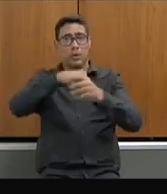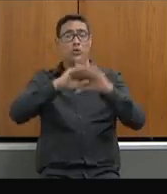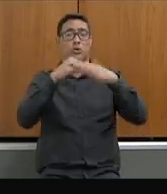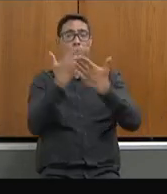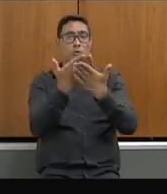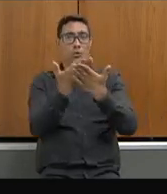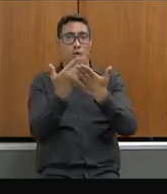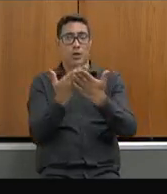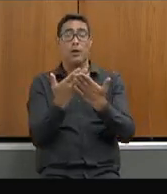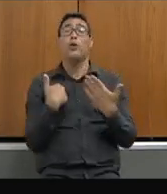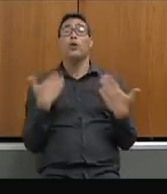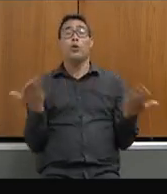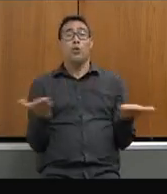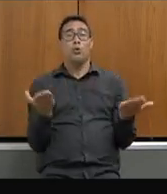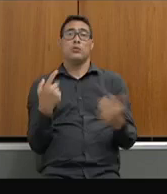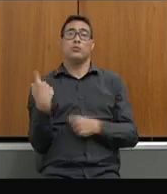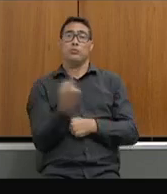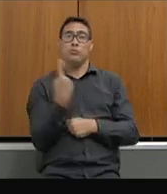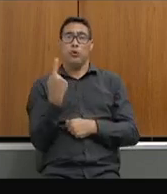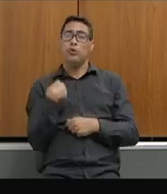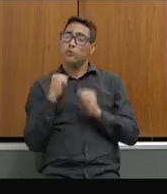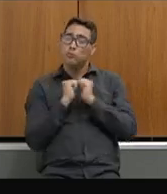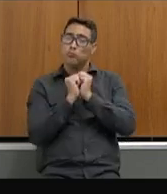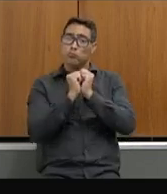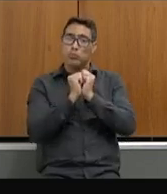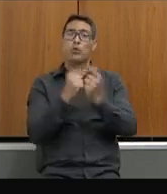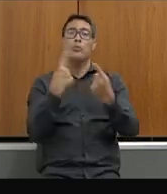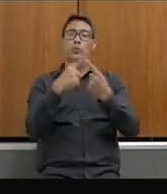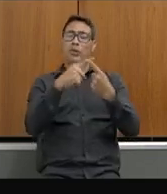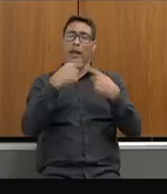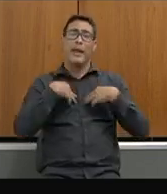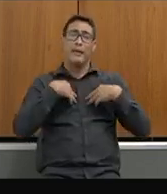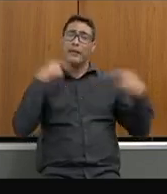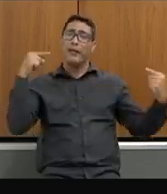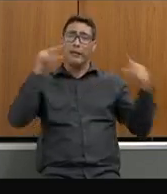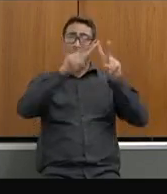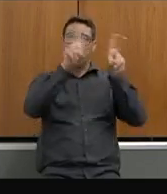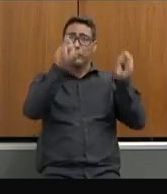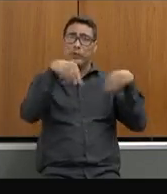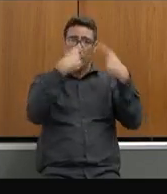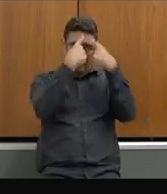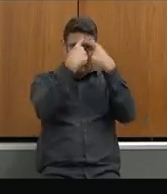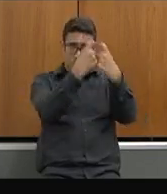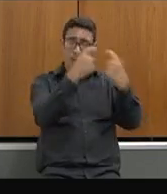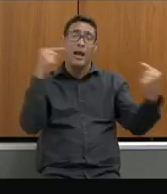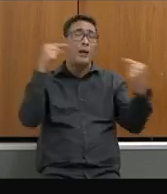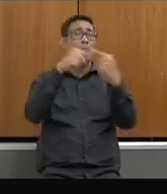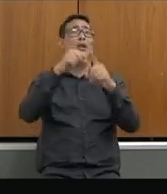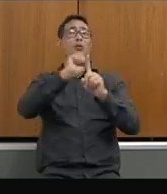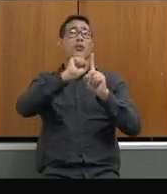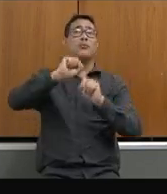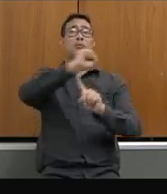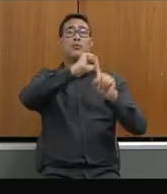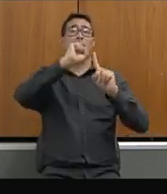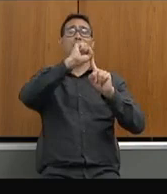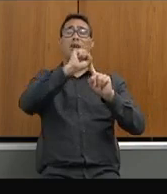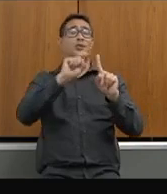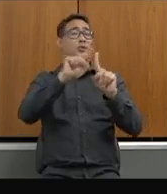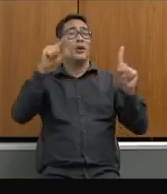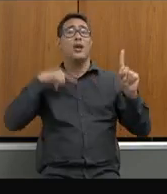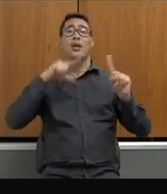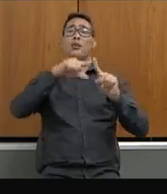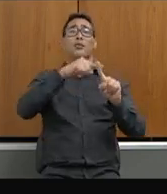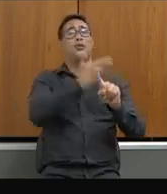nós juntos porque essa questão da violência ela é de toda a sociedade ela não é só do Estado ela é do